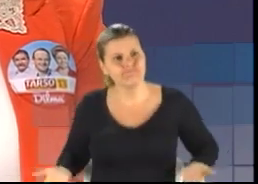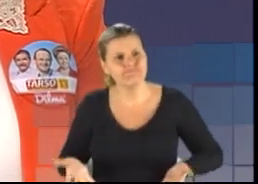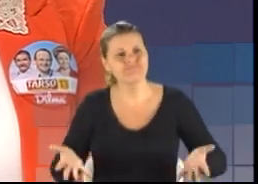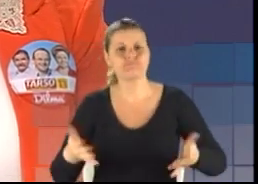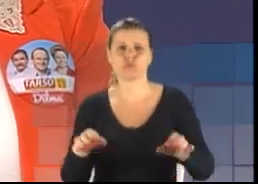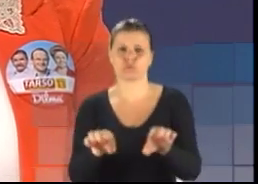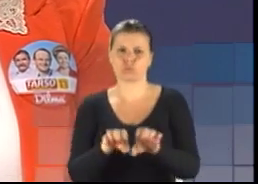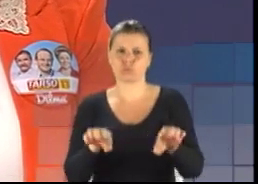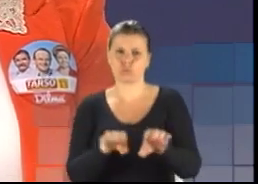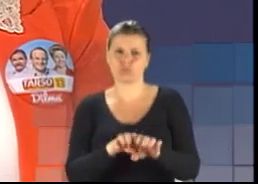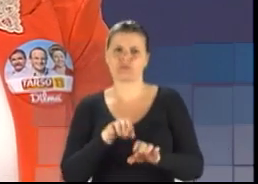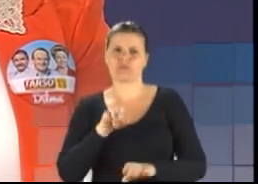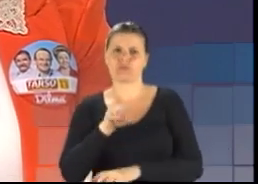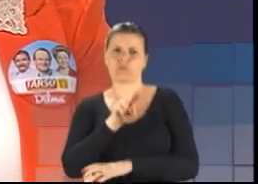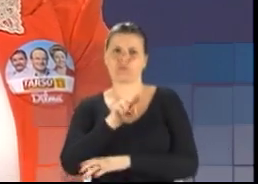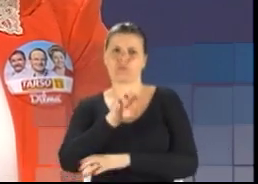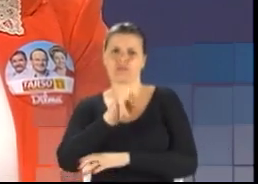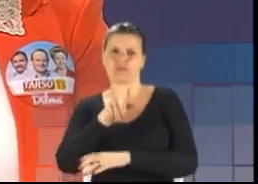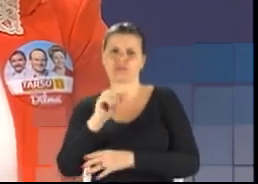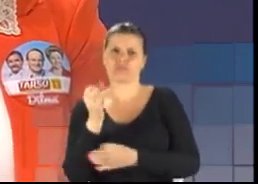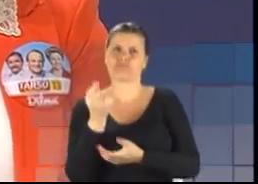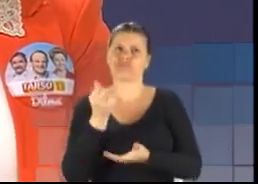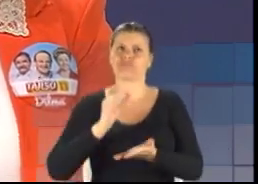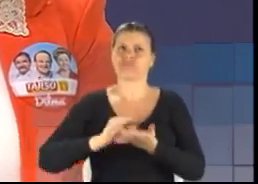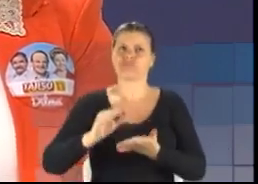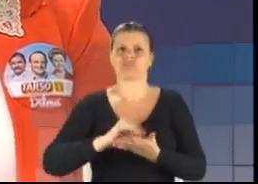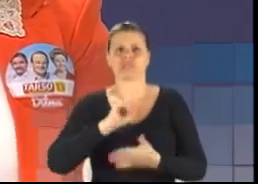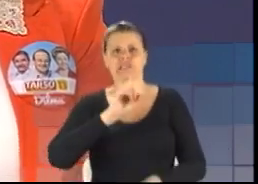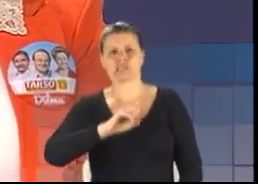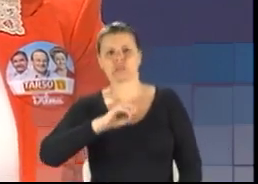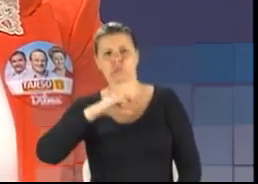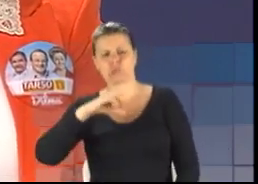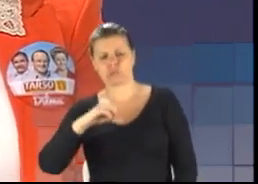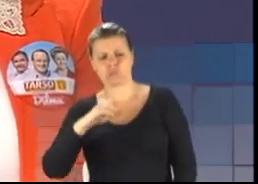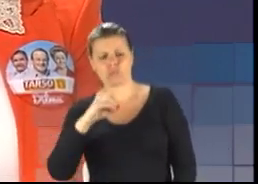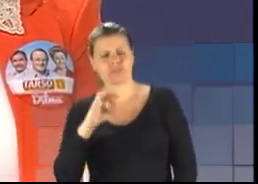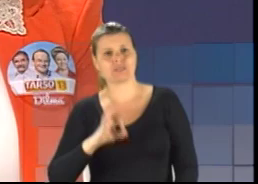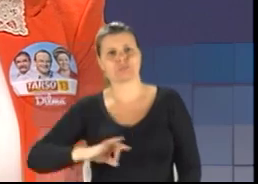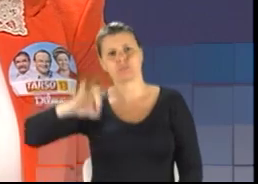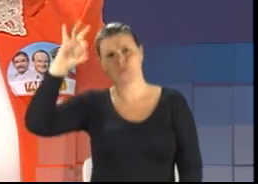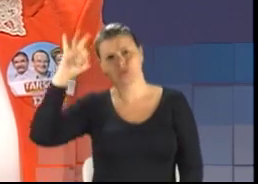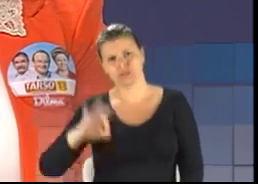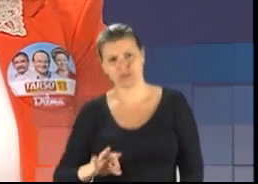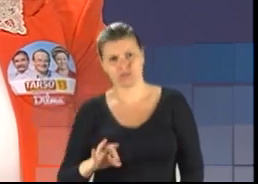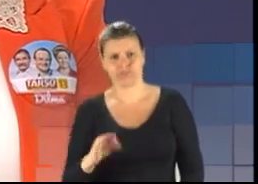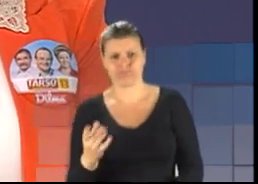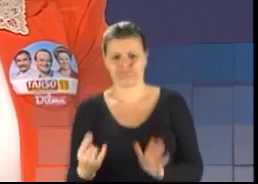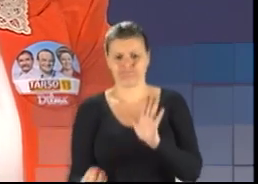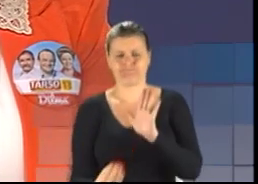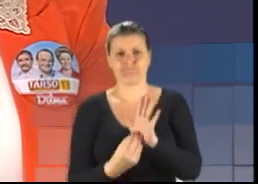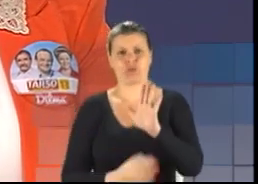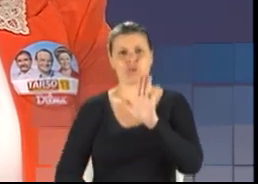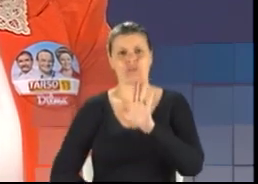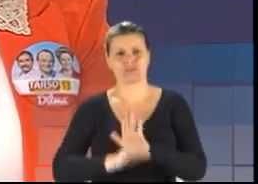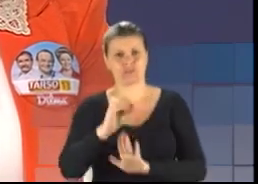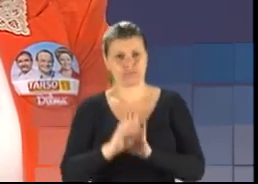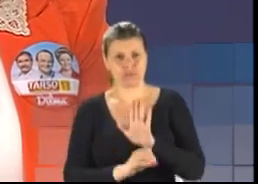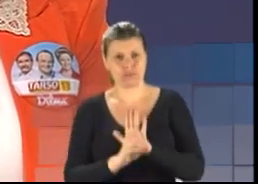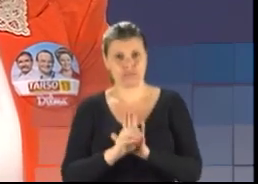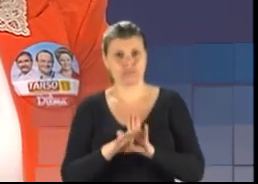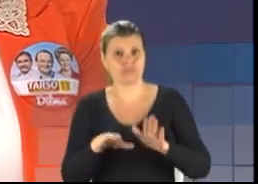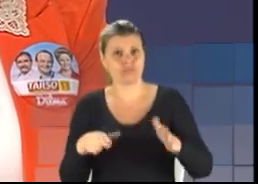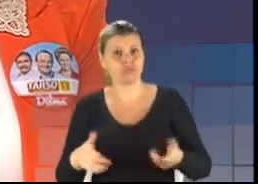para a UERGS, um investimento de mais de 190% no seu orçamento. Quando nós